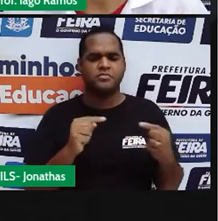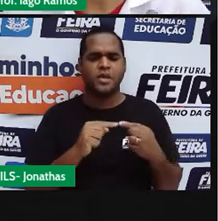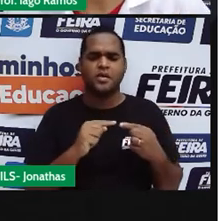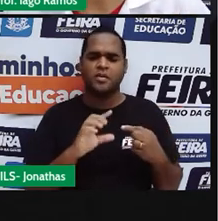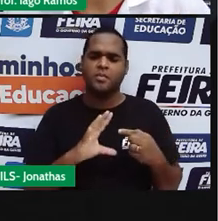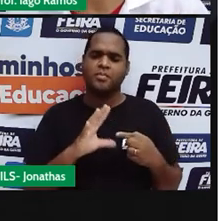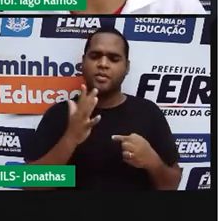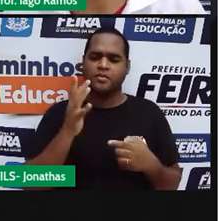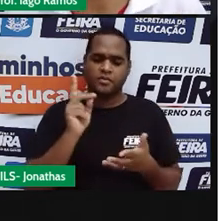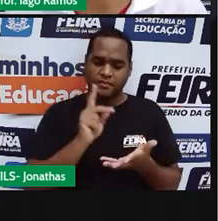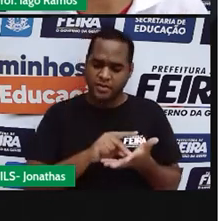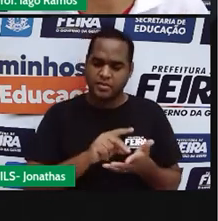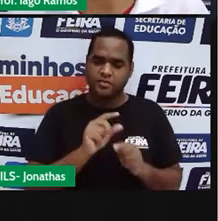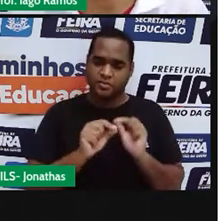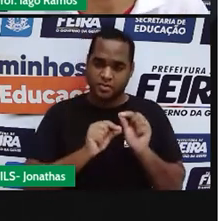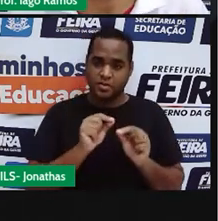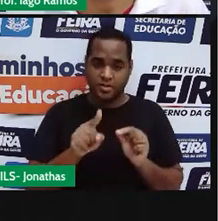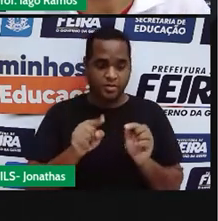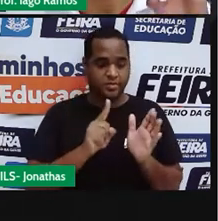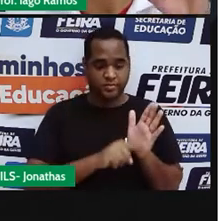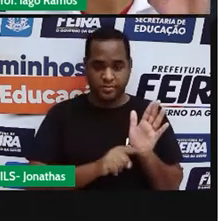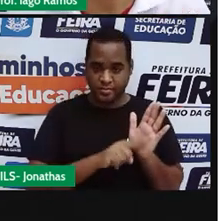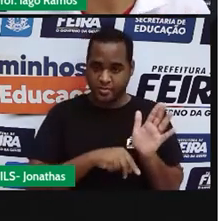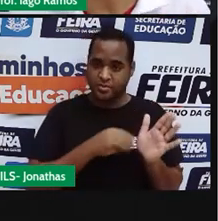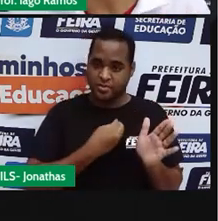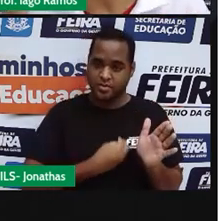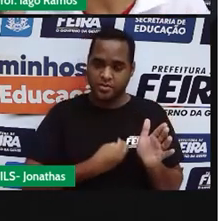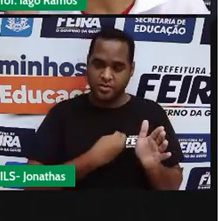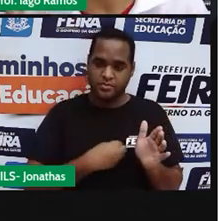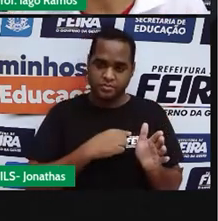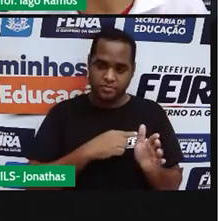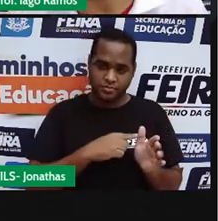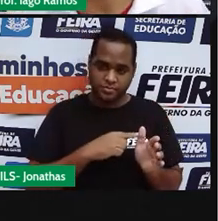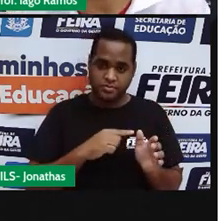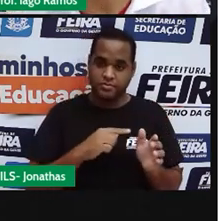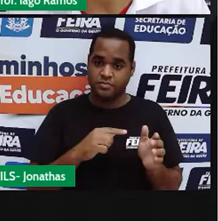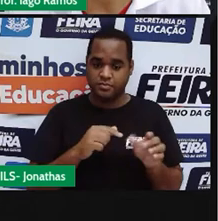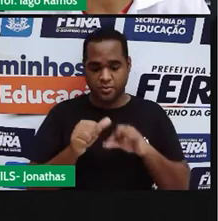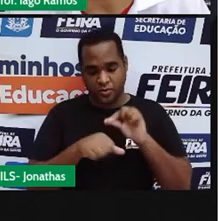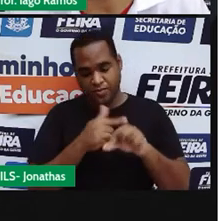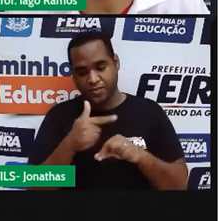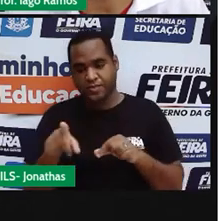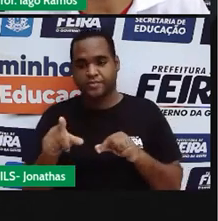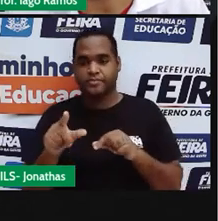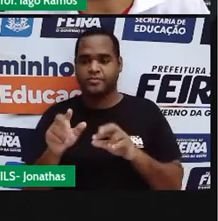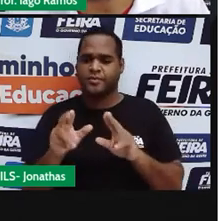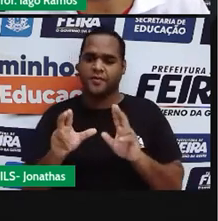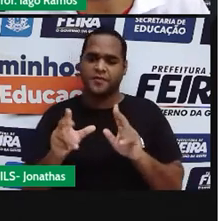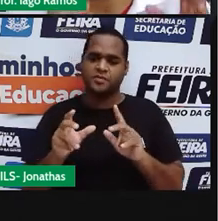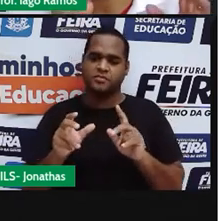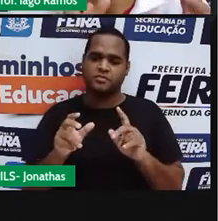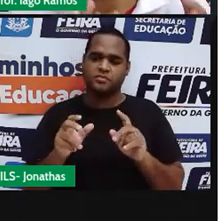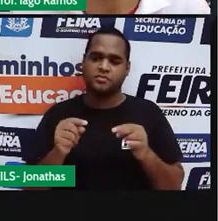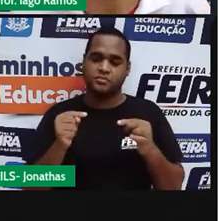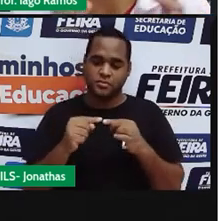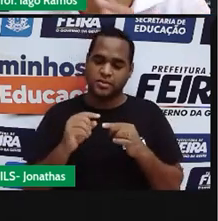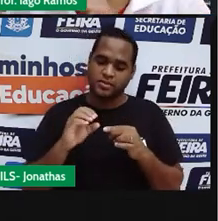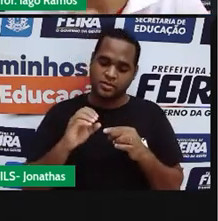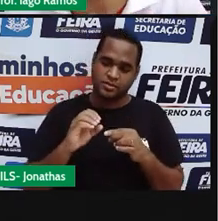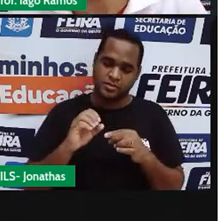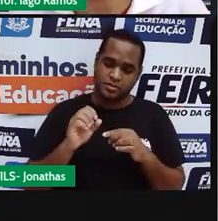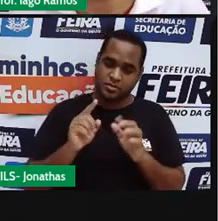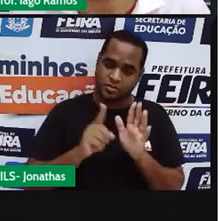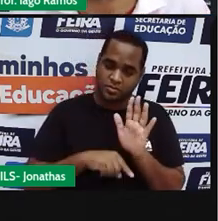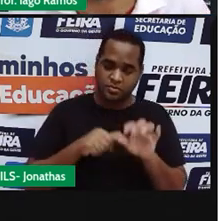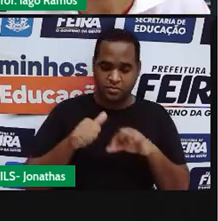na subtração com números inteiros. subtrair um número negativo vira o oposto. O oposto é somar um